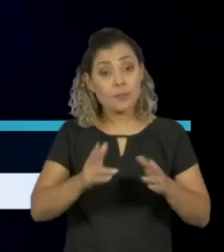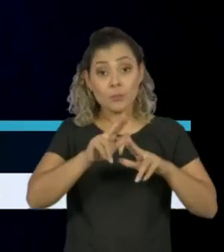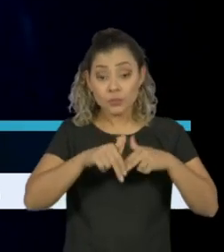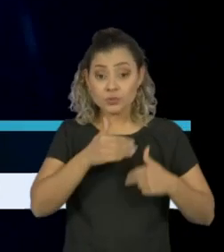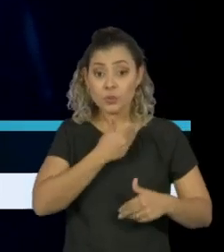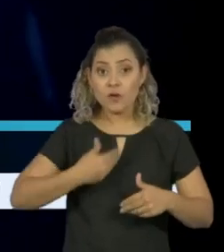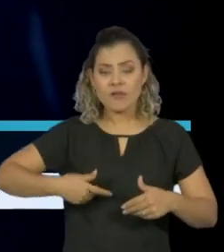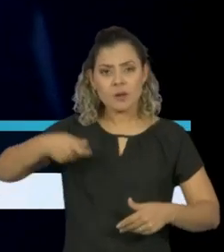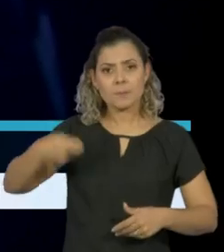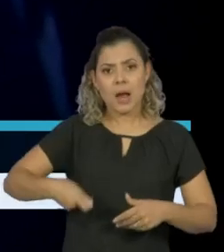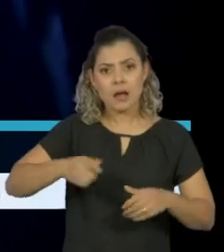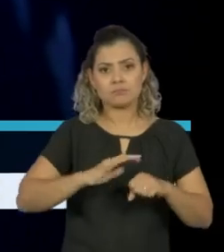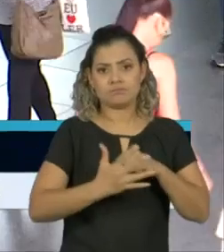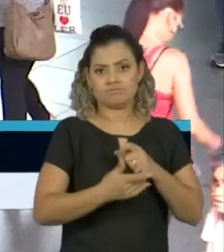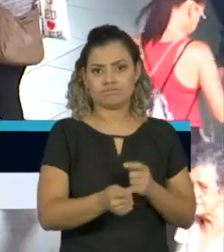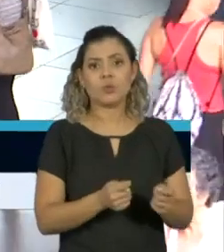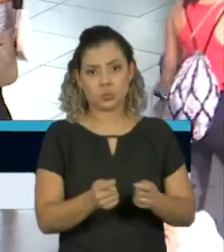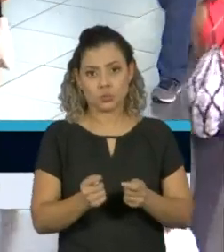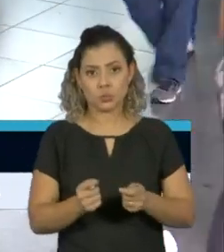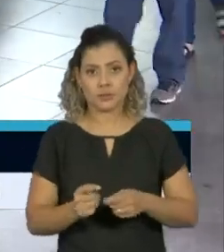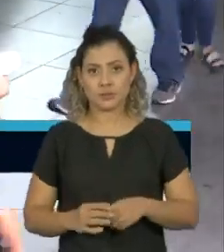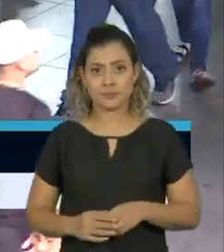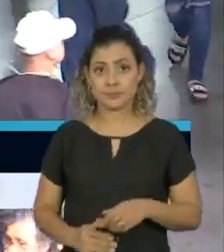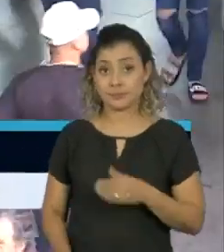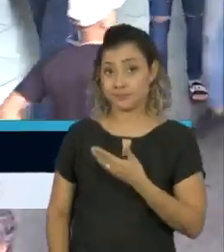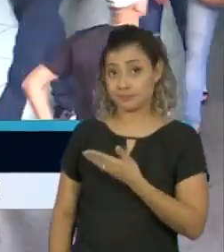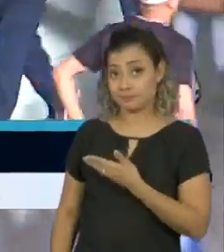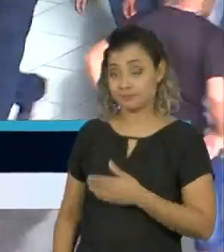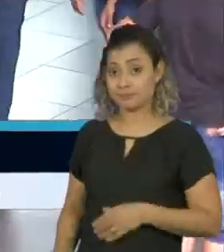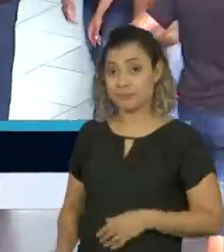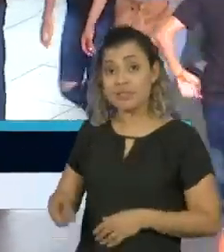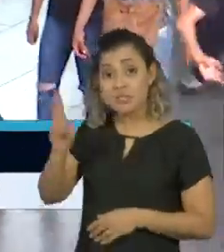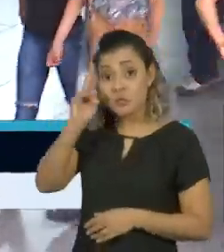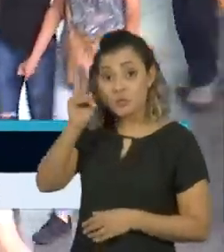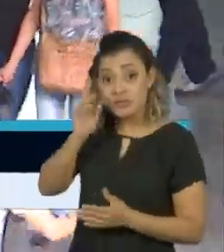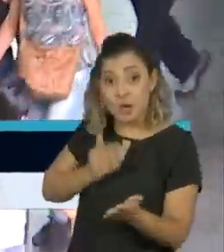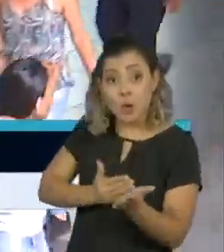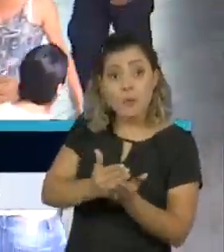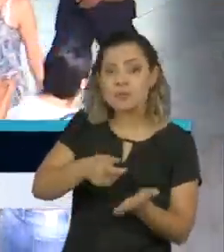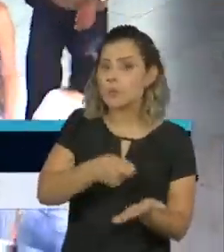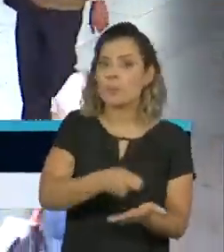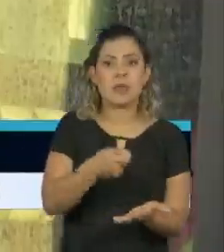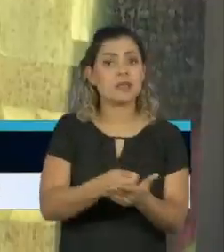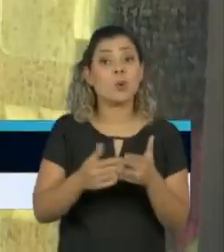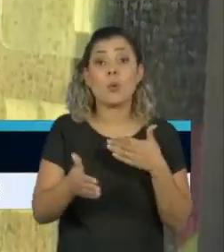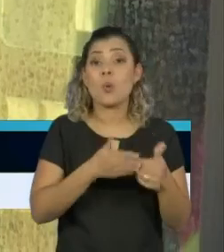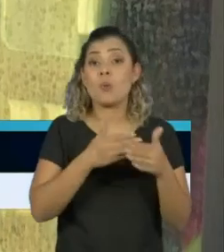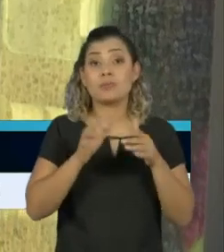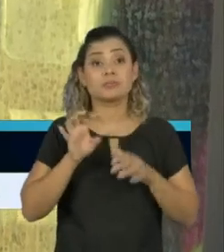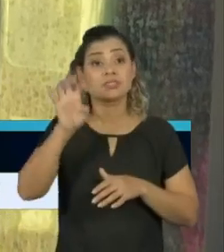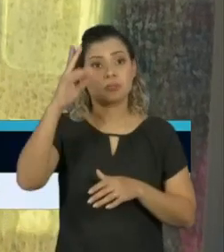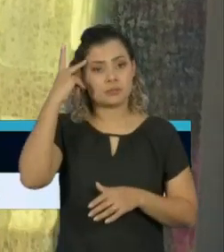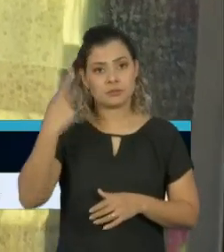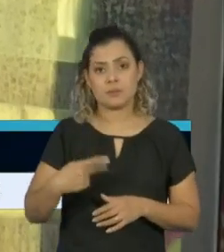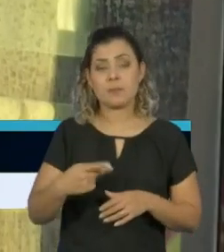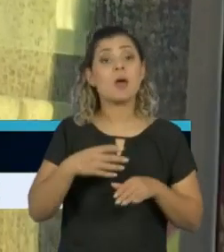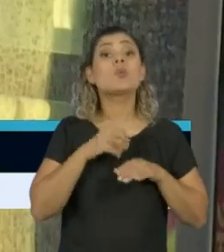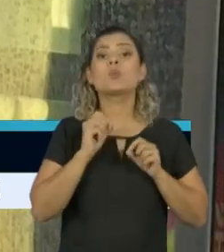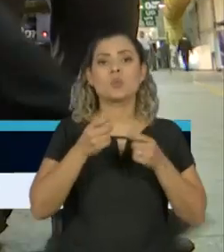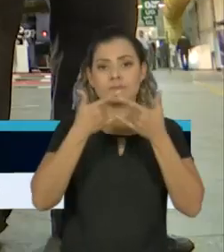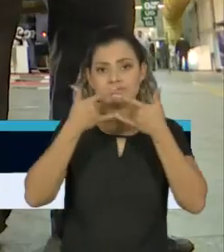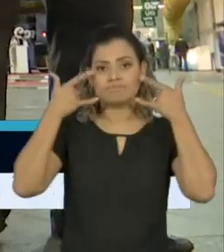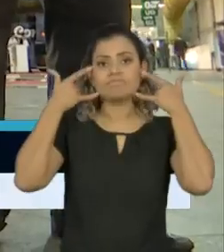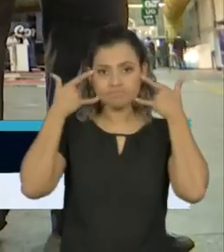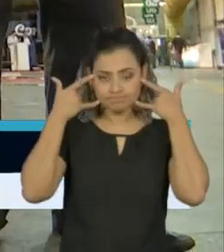de prevenção ao novo coronavírus. A partir de segunda-feira será obrigatório em todo o estado de São Paulo o uso de